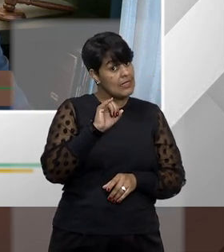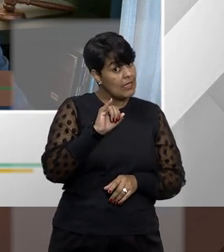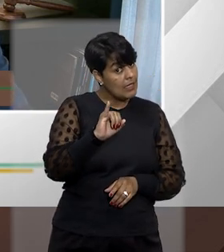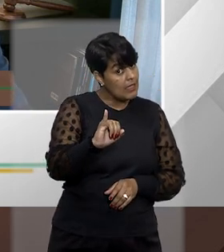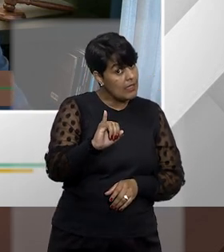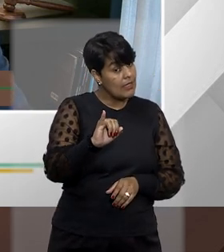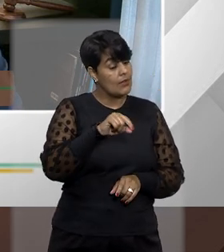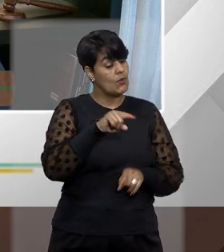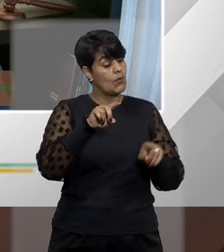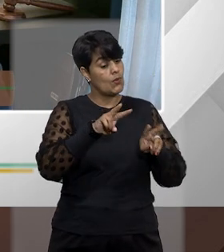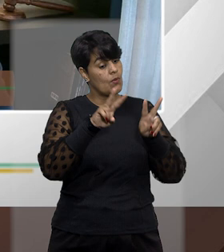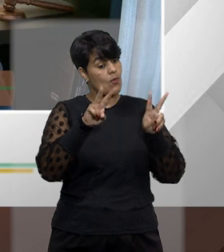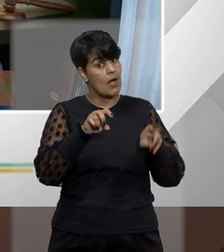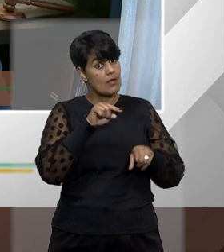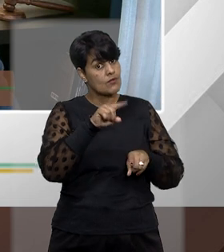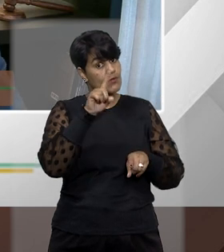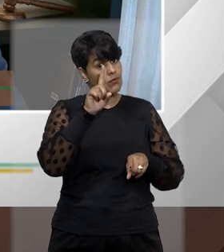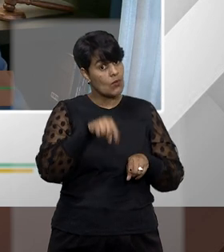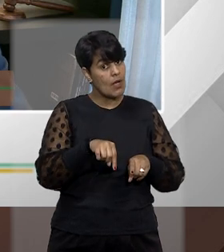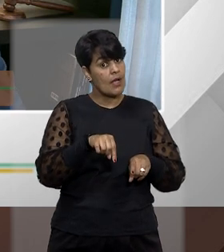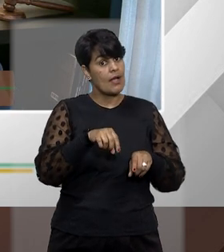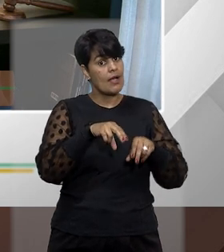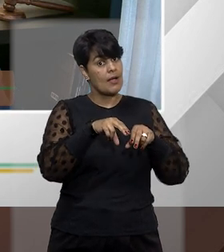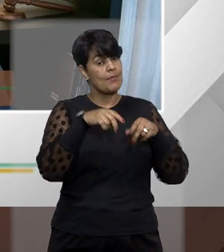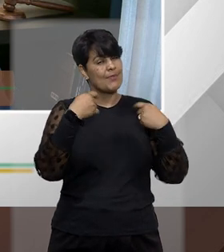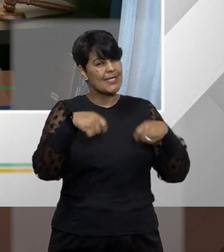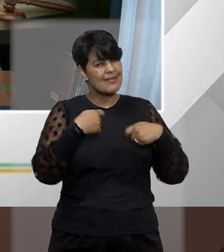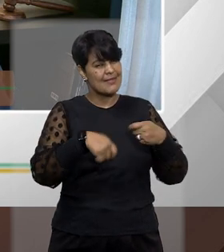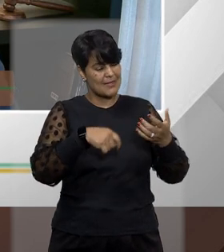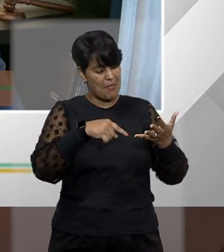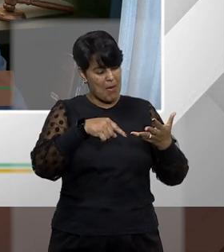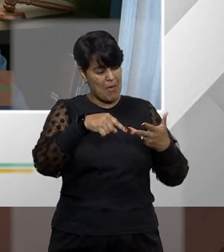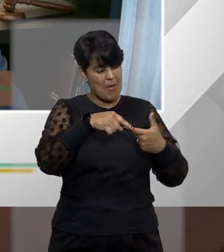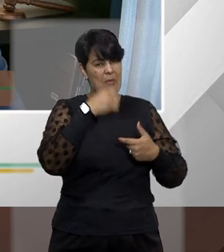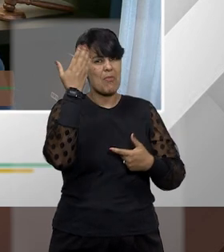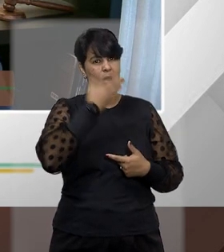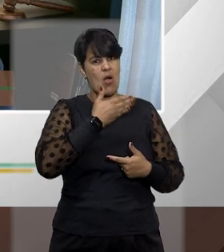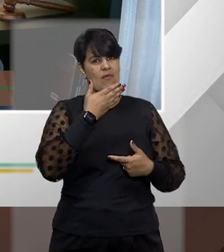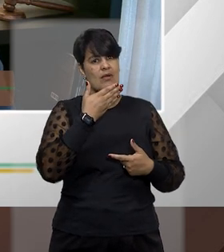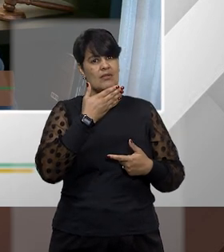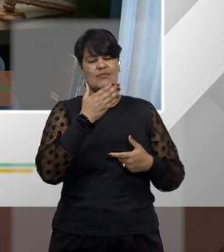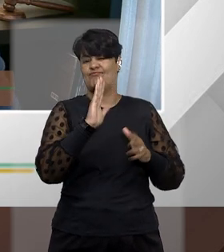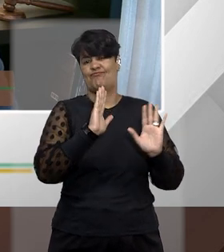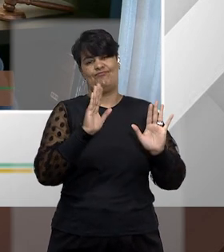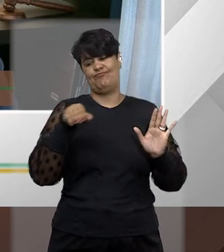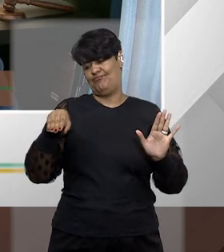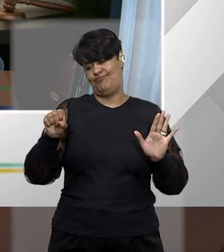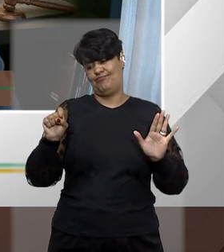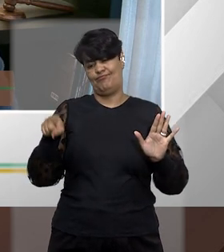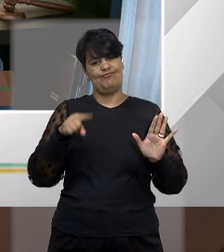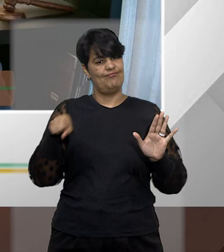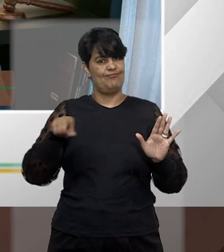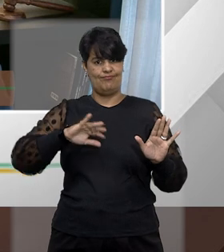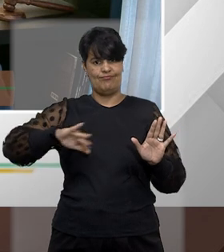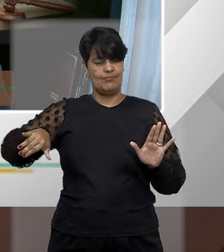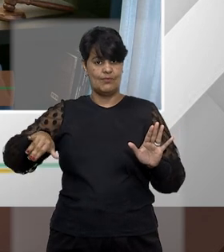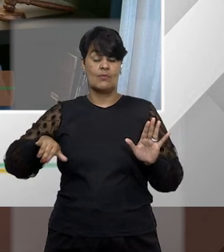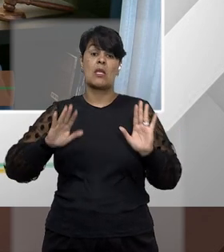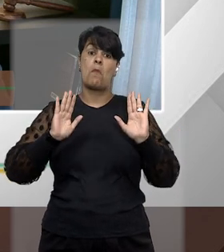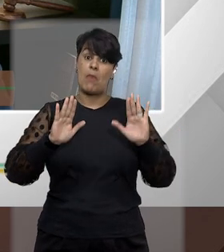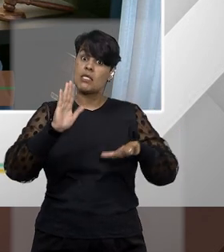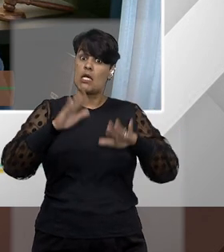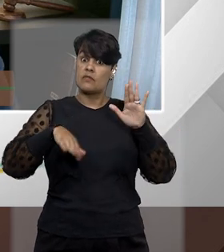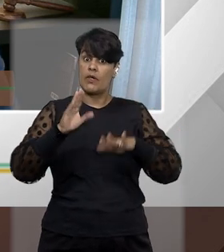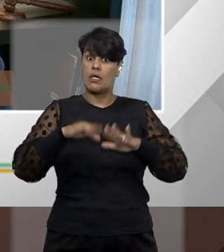quando essas discussões de concurso demandaram de lação probatória. Mas vejam há discussões às vezes de